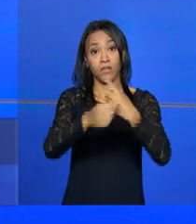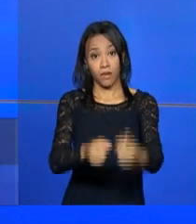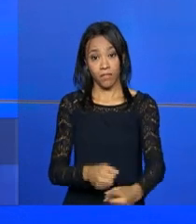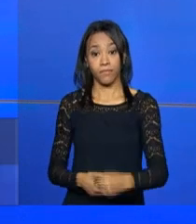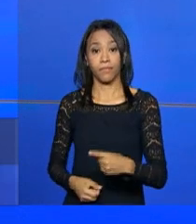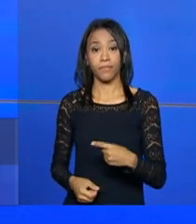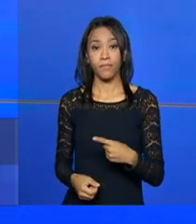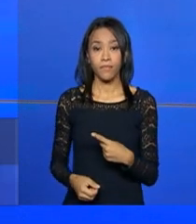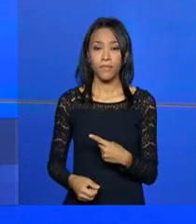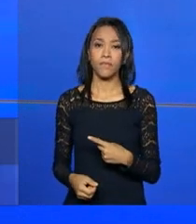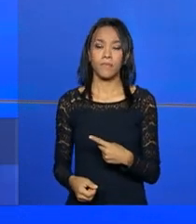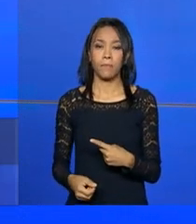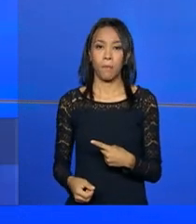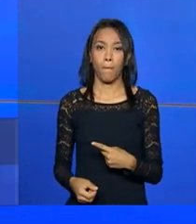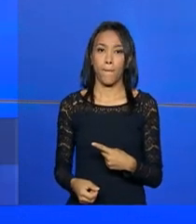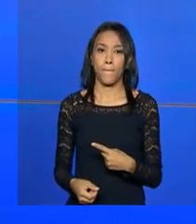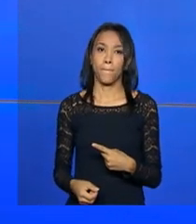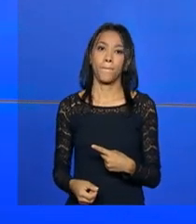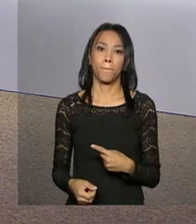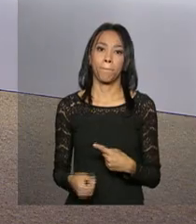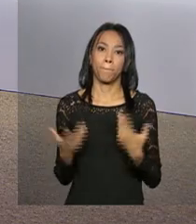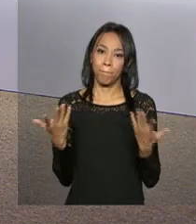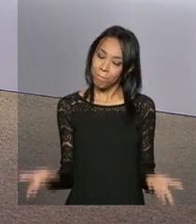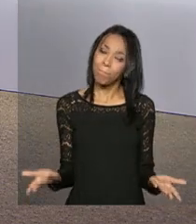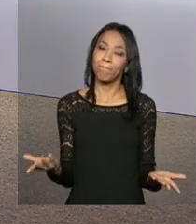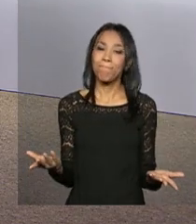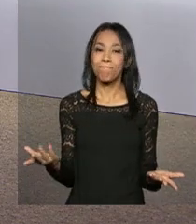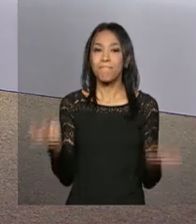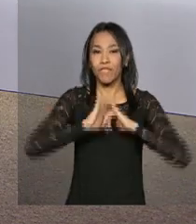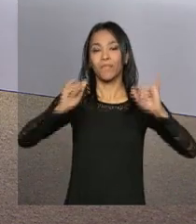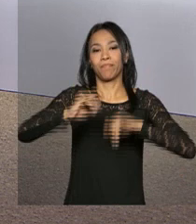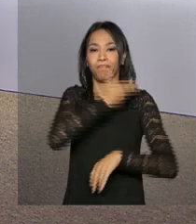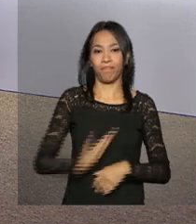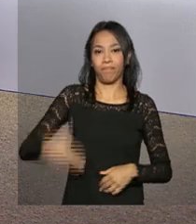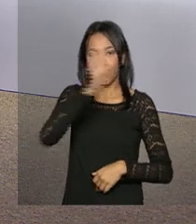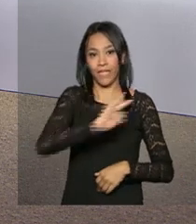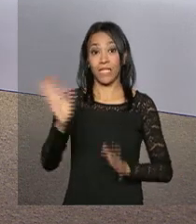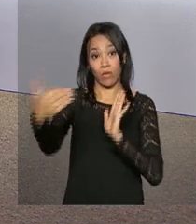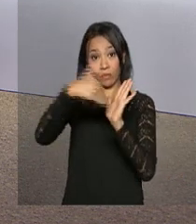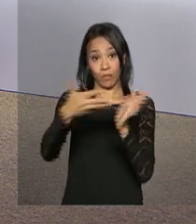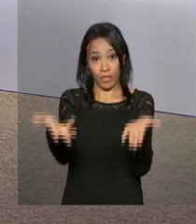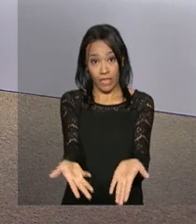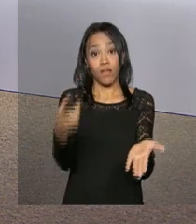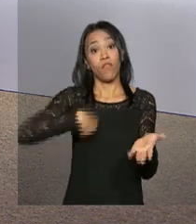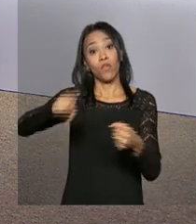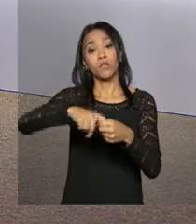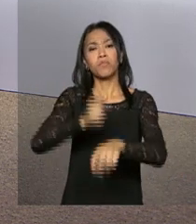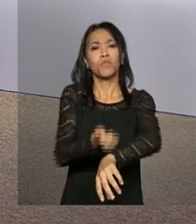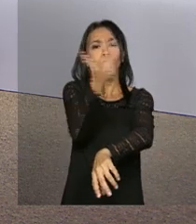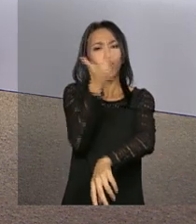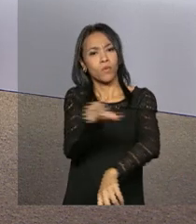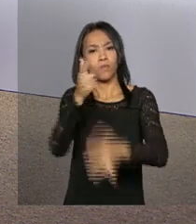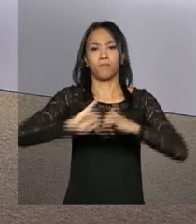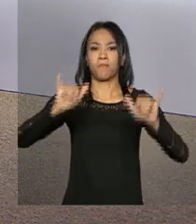.conab.gov.br. Estas foram as notícias do governo federal nesta última hora. Voltamos ao meio-dia